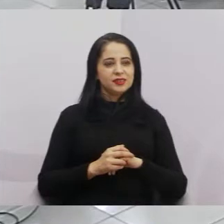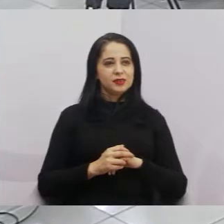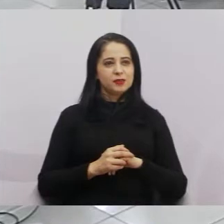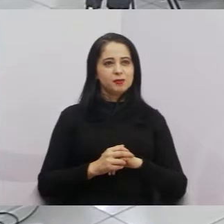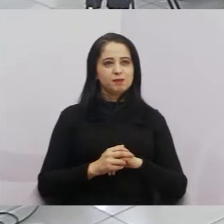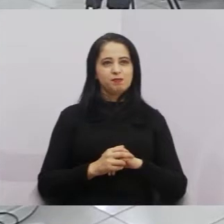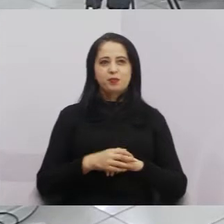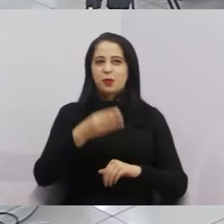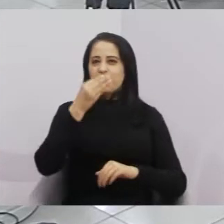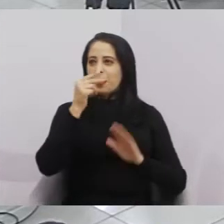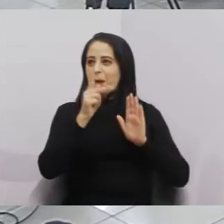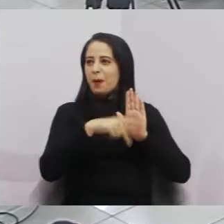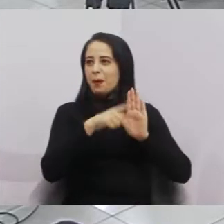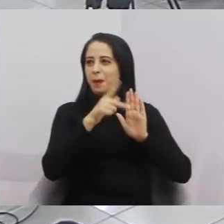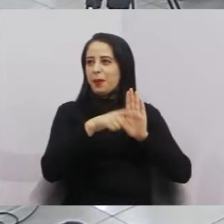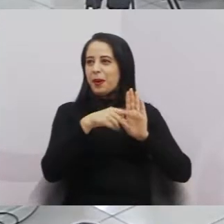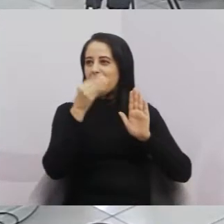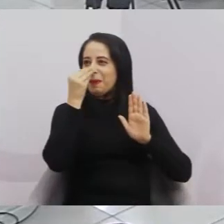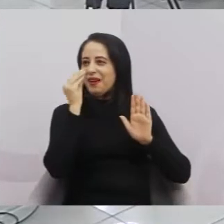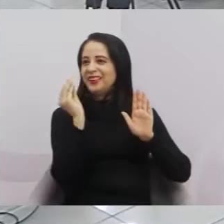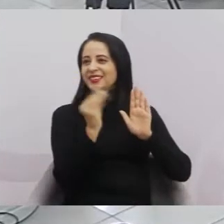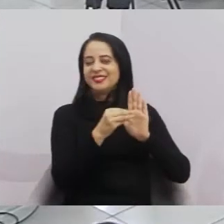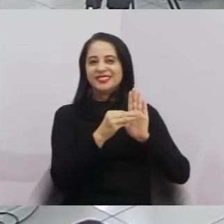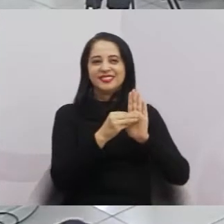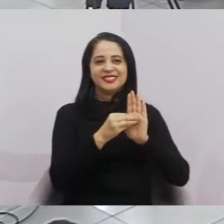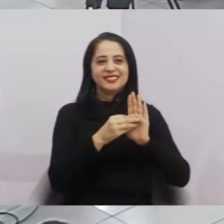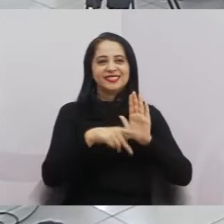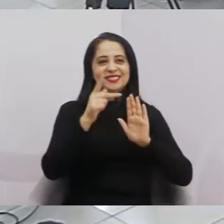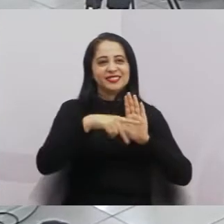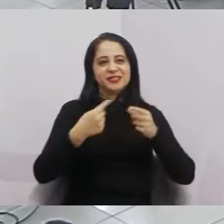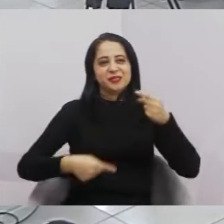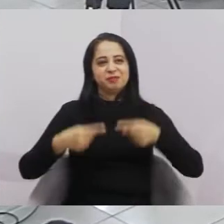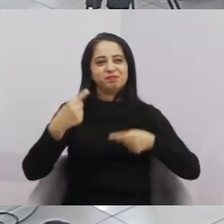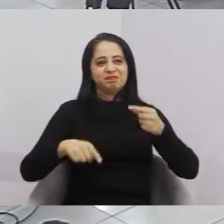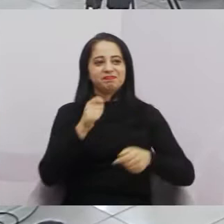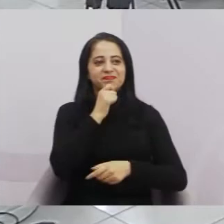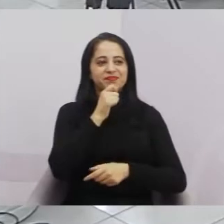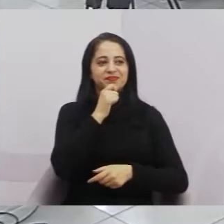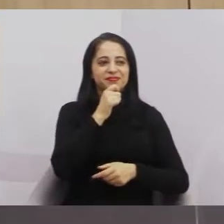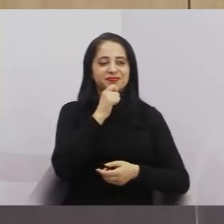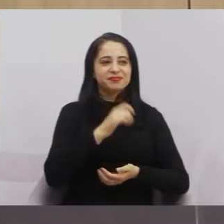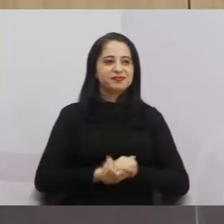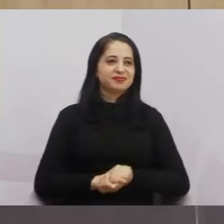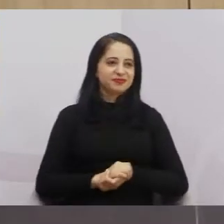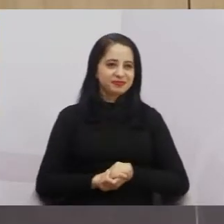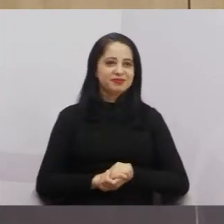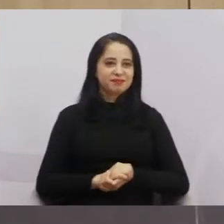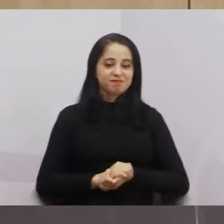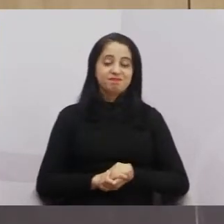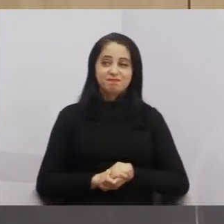Proposta rejeitada. O projeto continua em discussão. Sr. Presidente, eu quero discutir o projeto aqui mesmo.